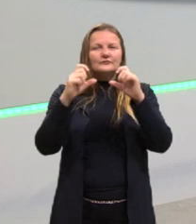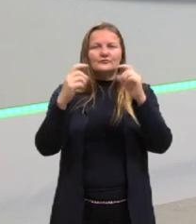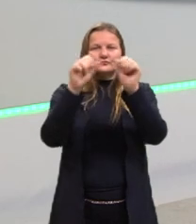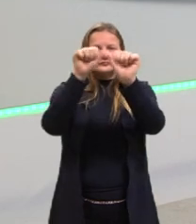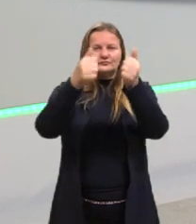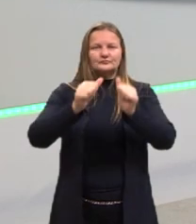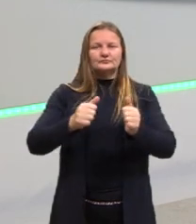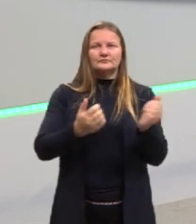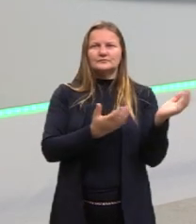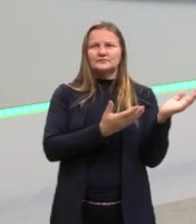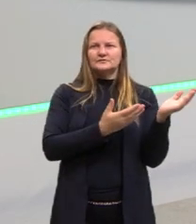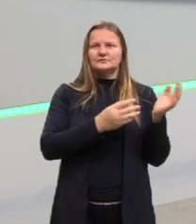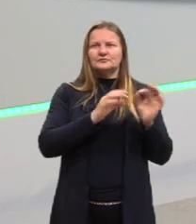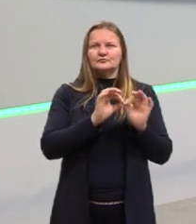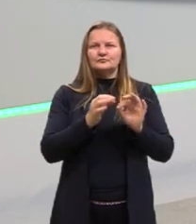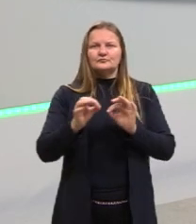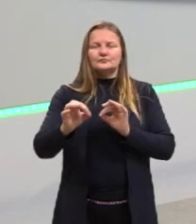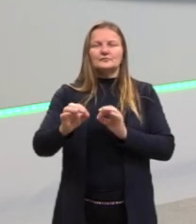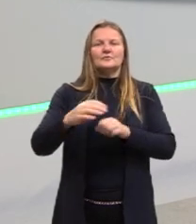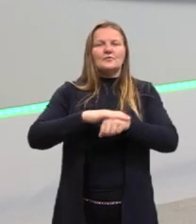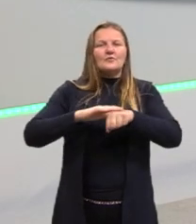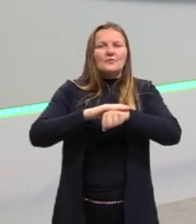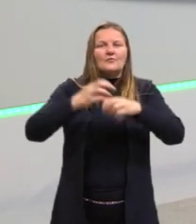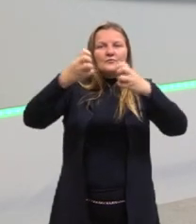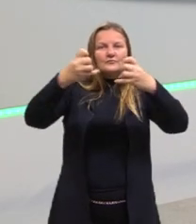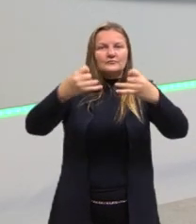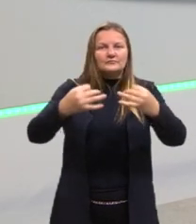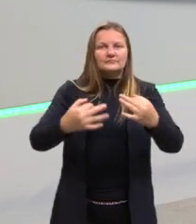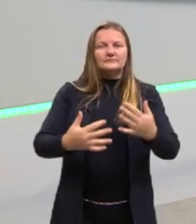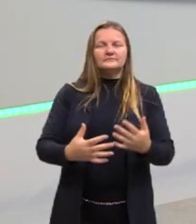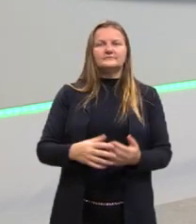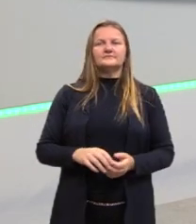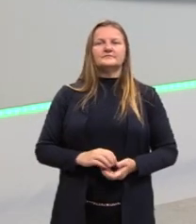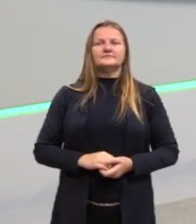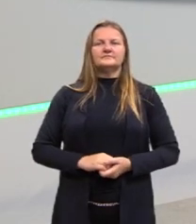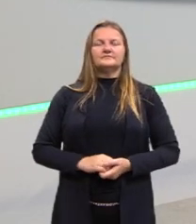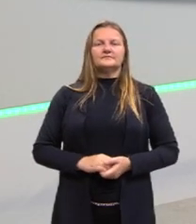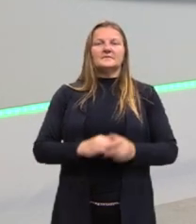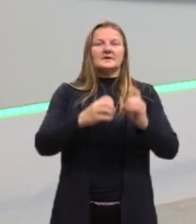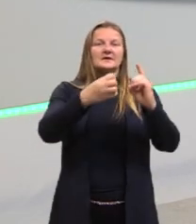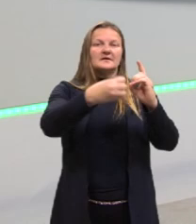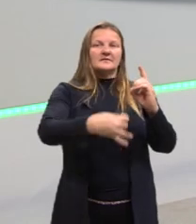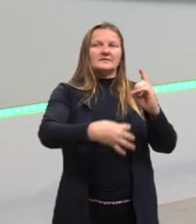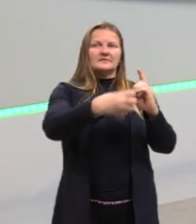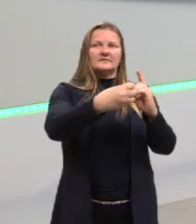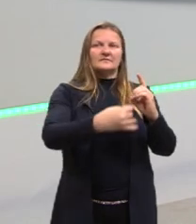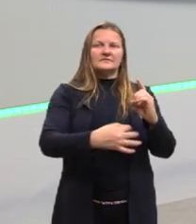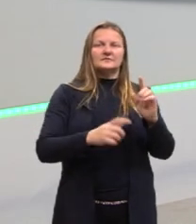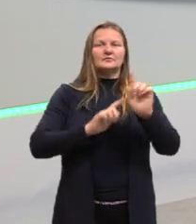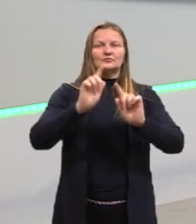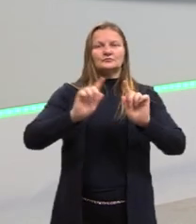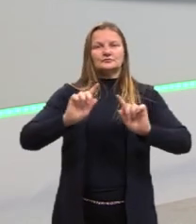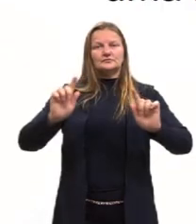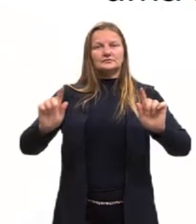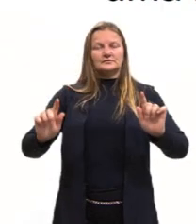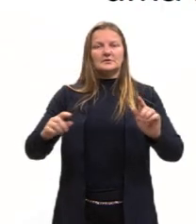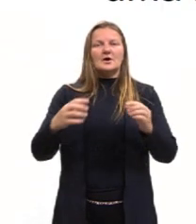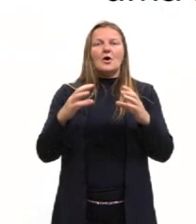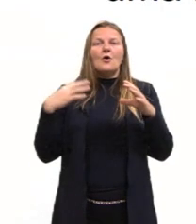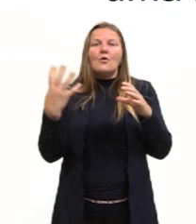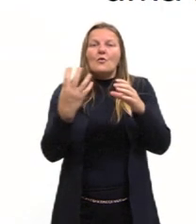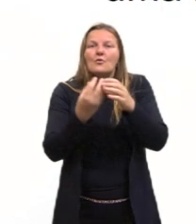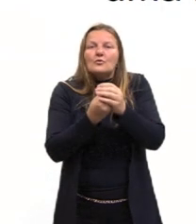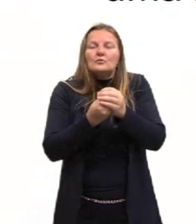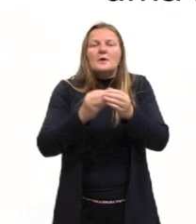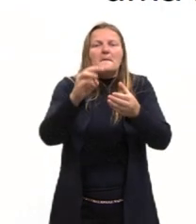vocês ao longo aí da nossa leitura também. Uma boa definição de estatística é de ser um conjunto